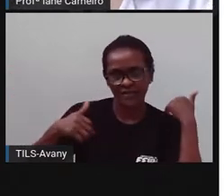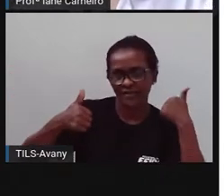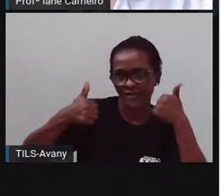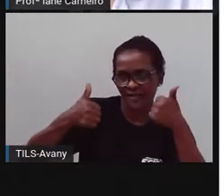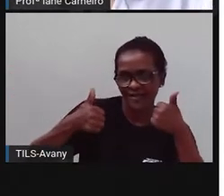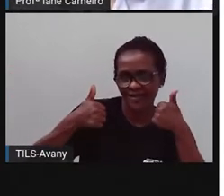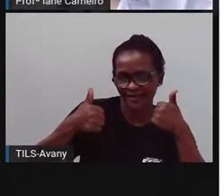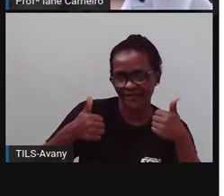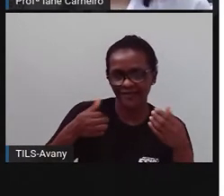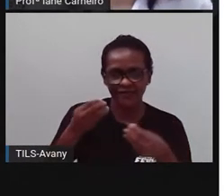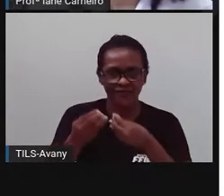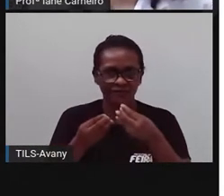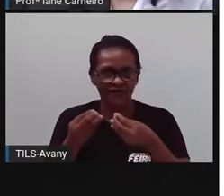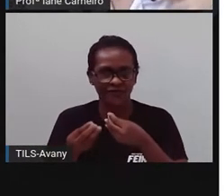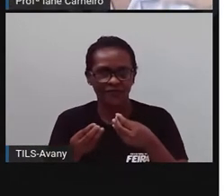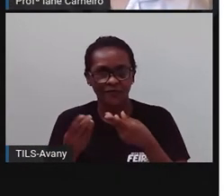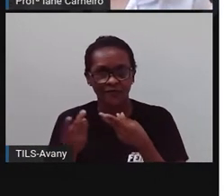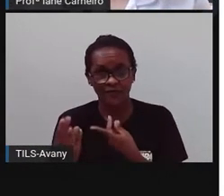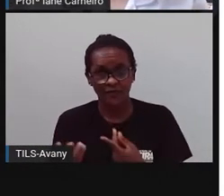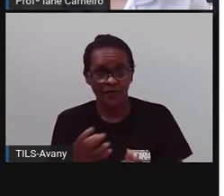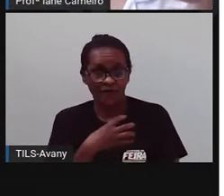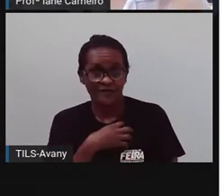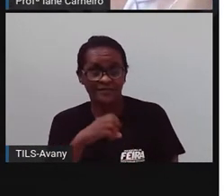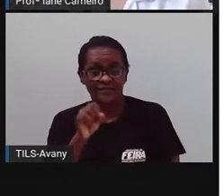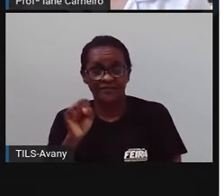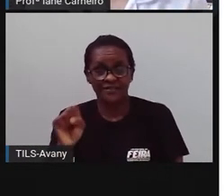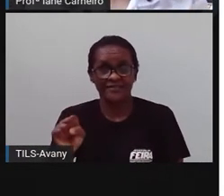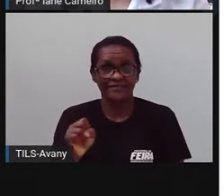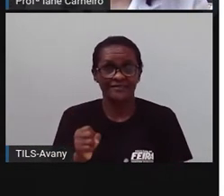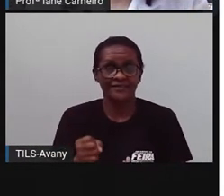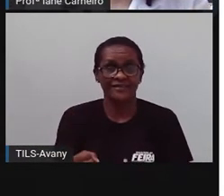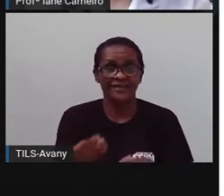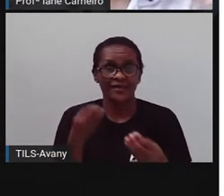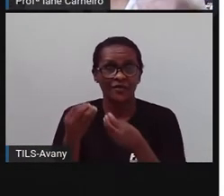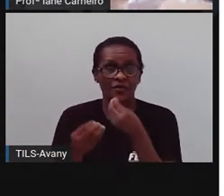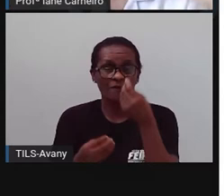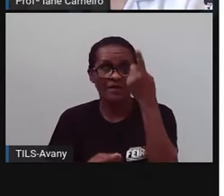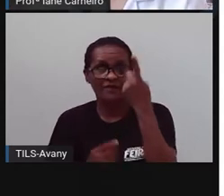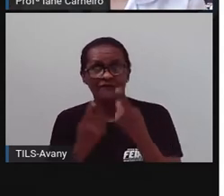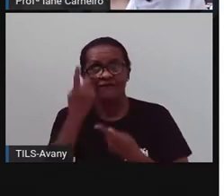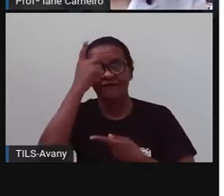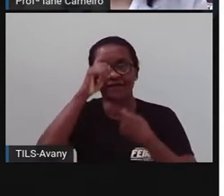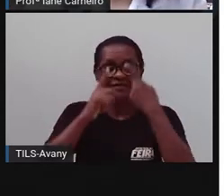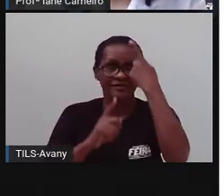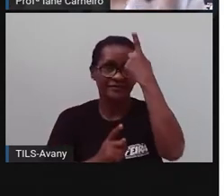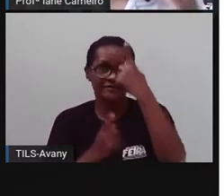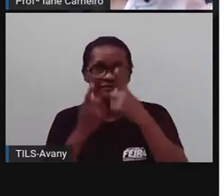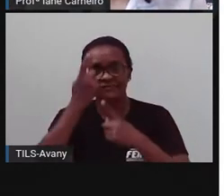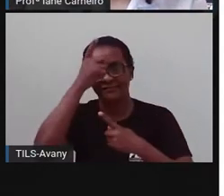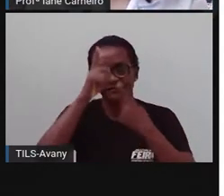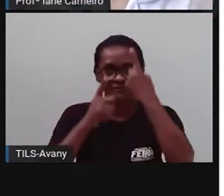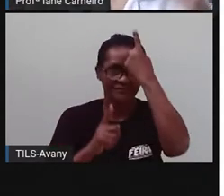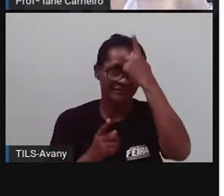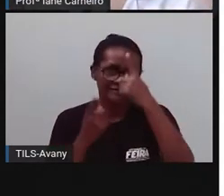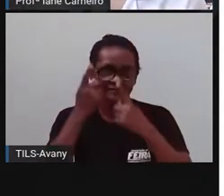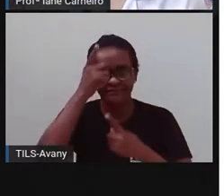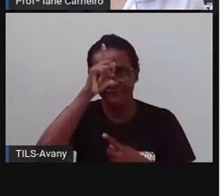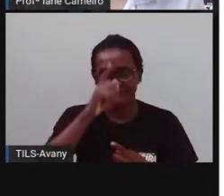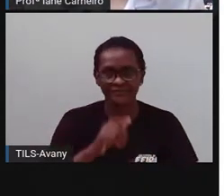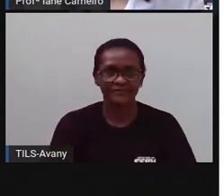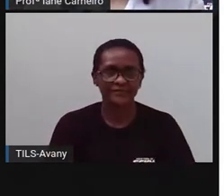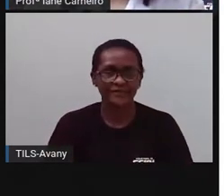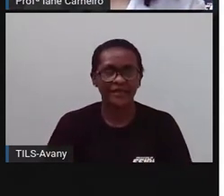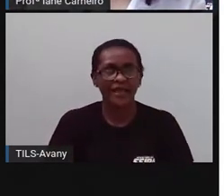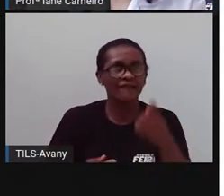né? Além do carnaval que tinha lá em Salvador, que aqui em Feira tivesse também uma festa própria para ela, né? Com o nome dela. E aí, eles